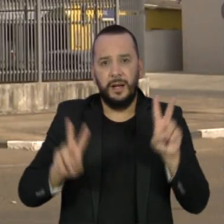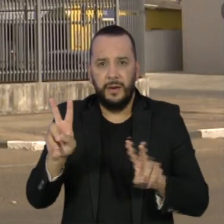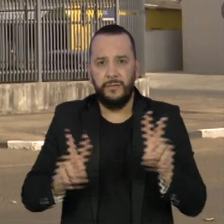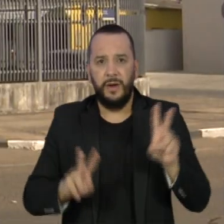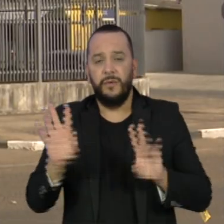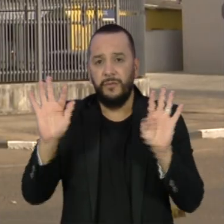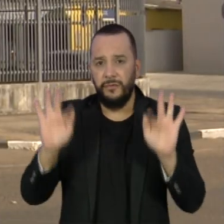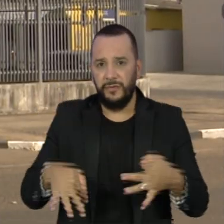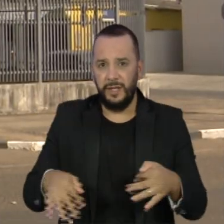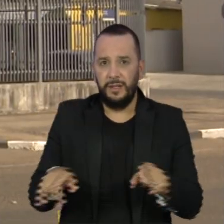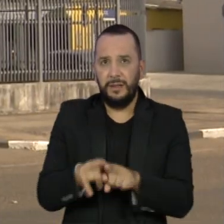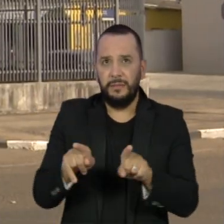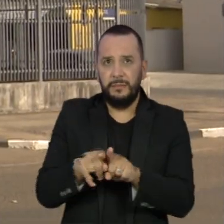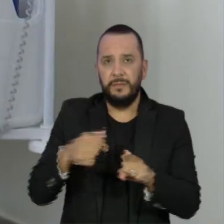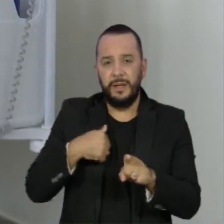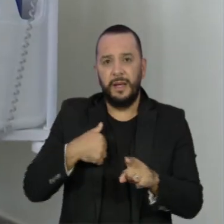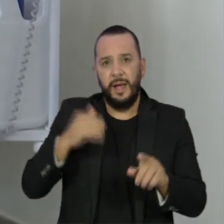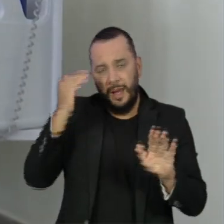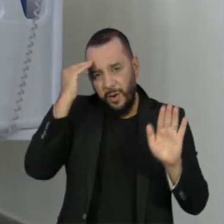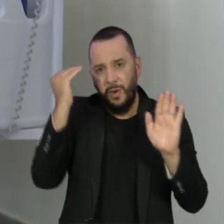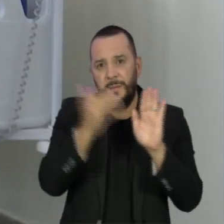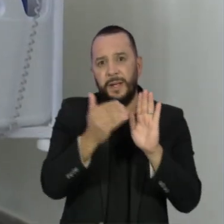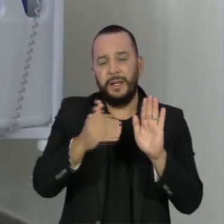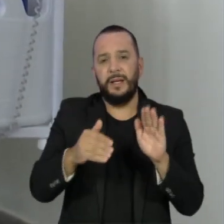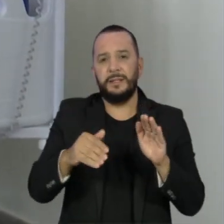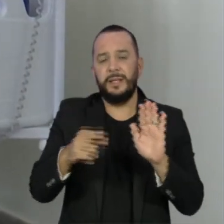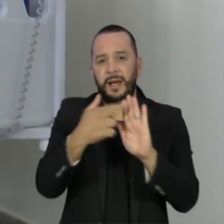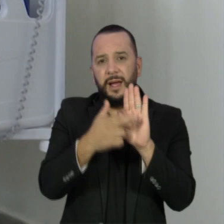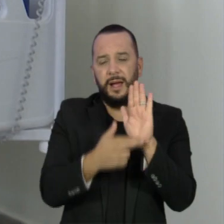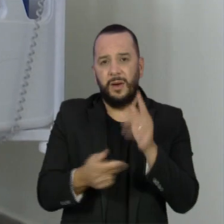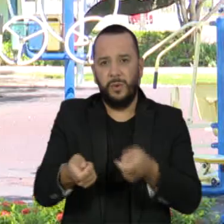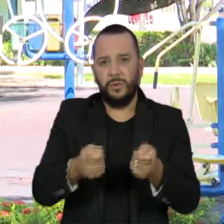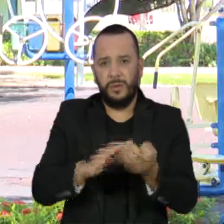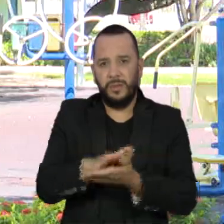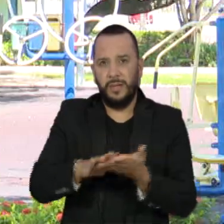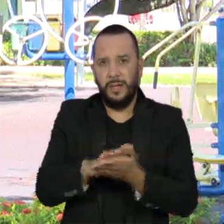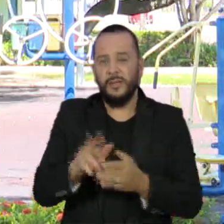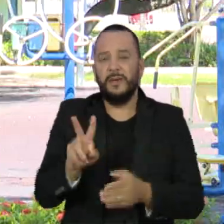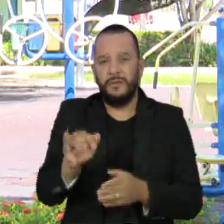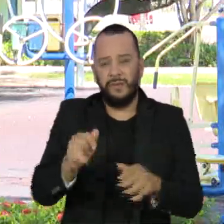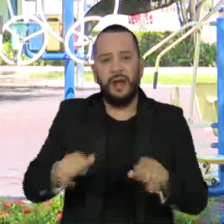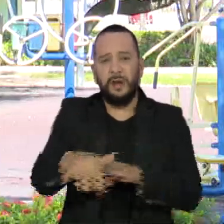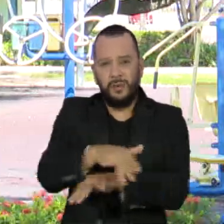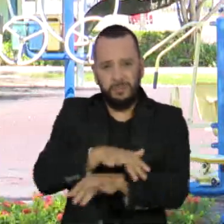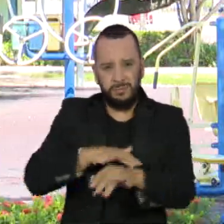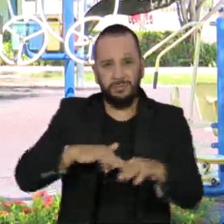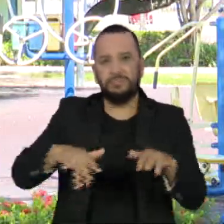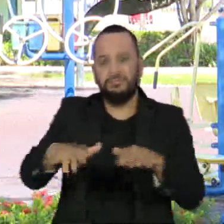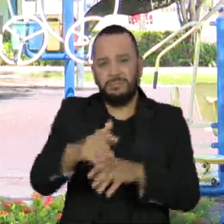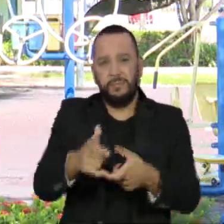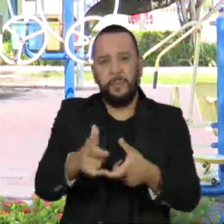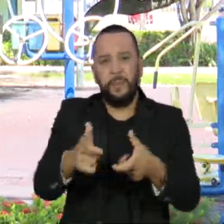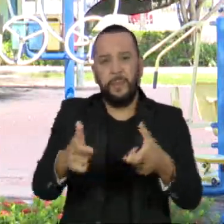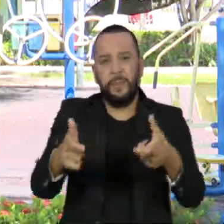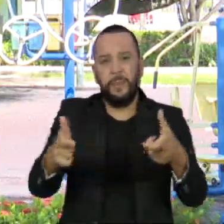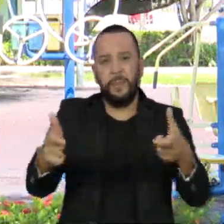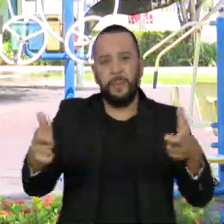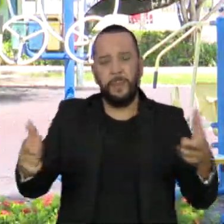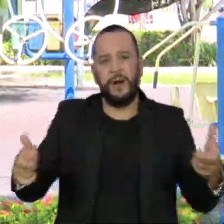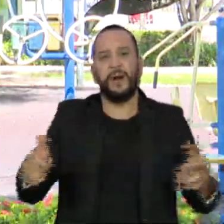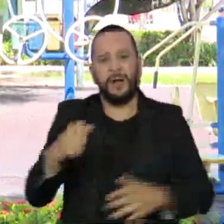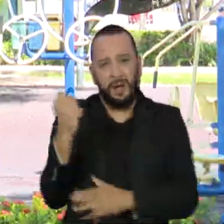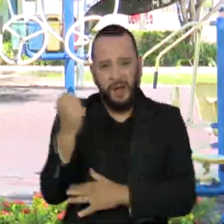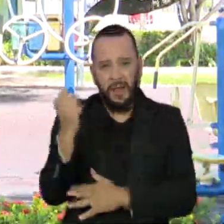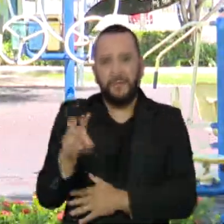desrespeito às medidas de contingenciamento, a expectativa é que a situação se agrave ao longo das próximas semanas com o aumento de